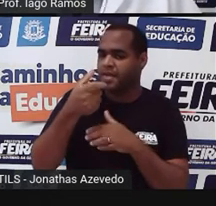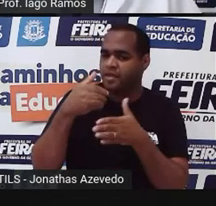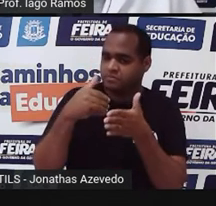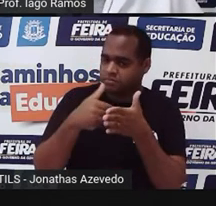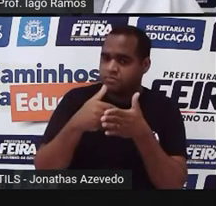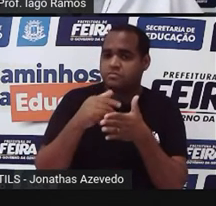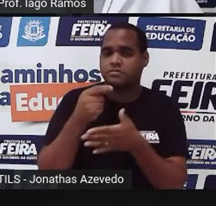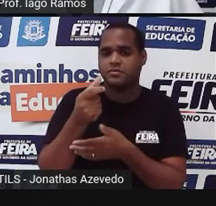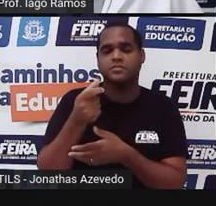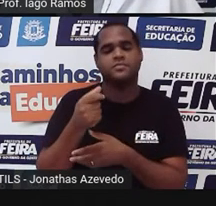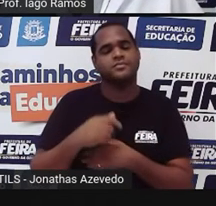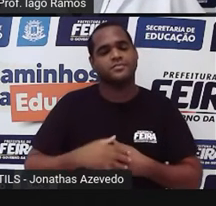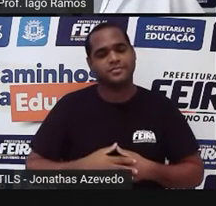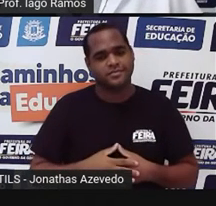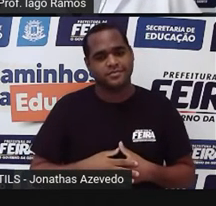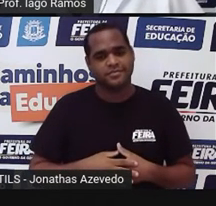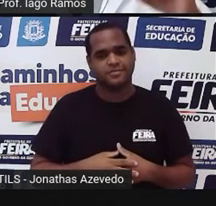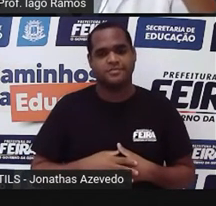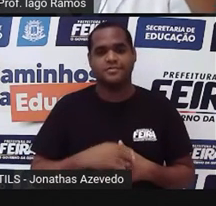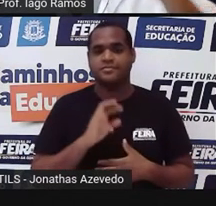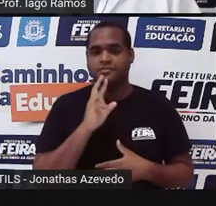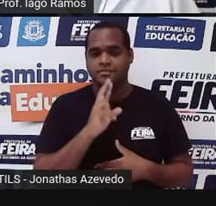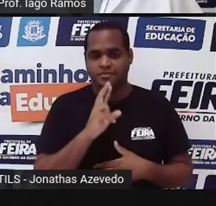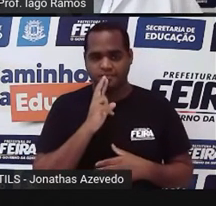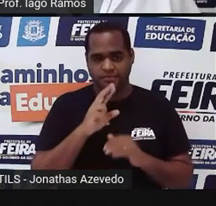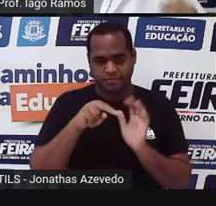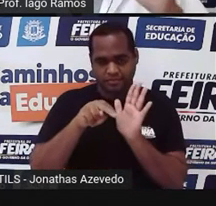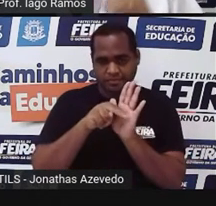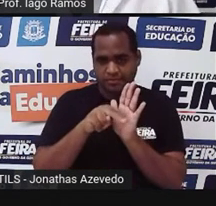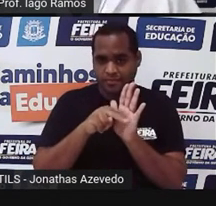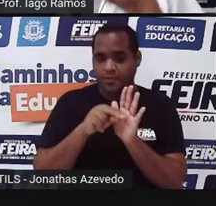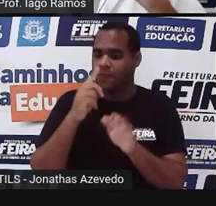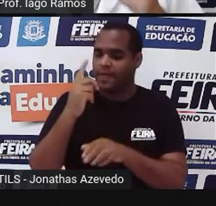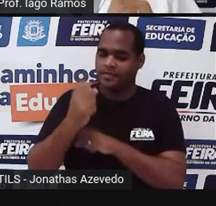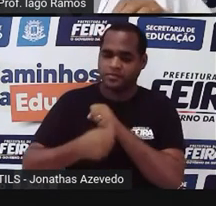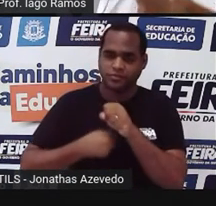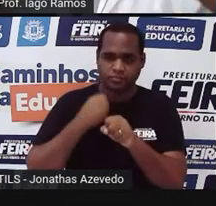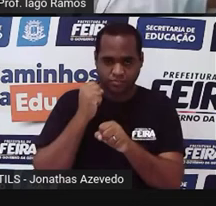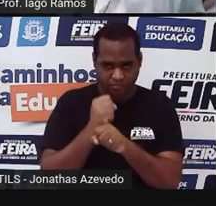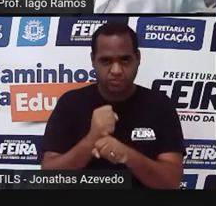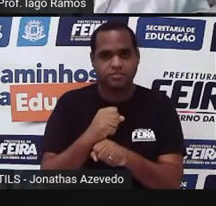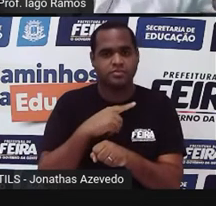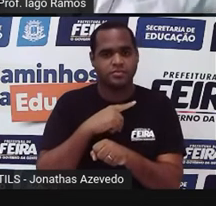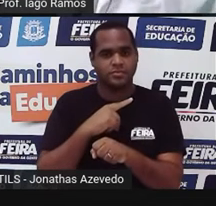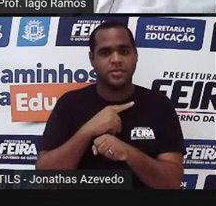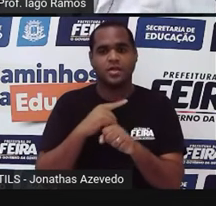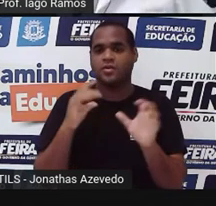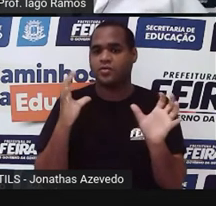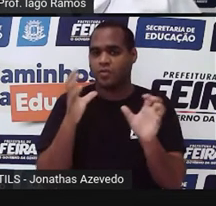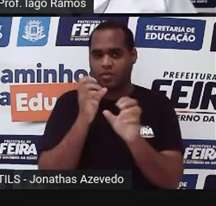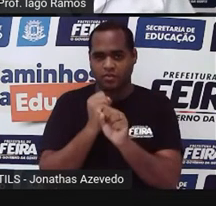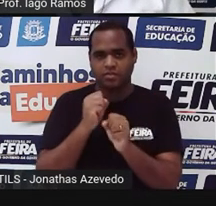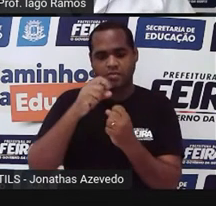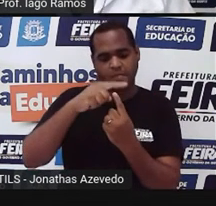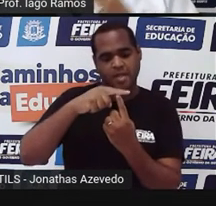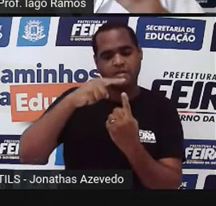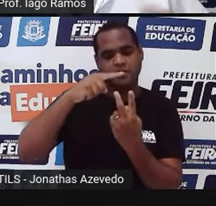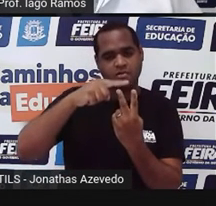,2. Tá bom? Então está ali. A sua nota no ano inteiro, pegando o ano todo,